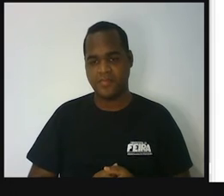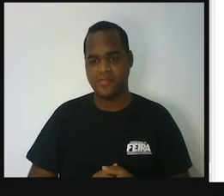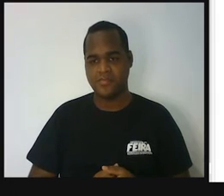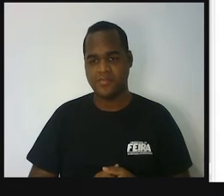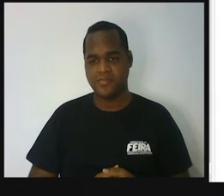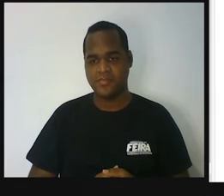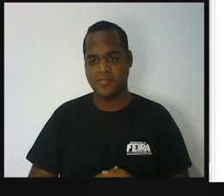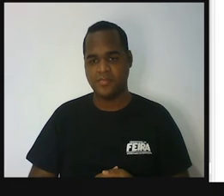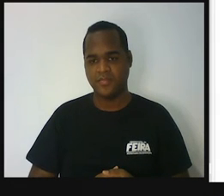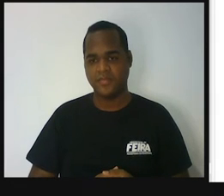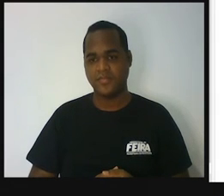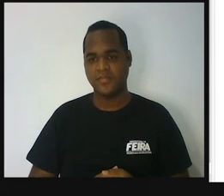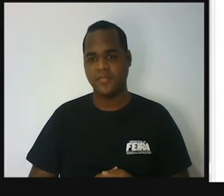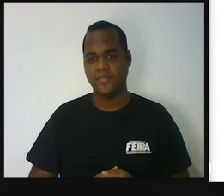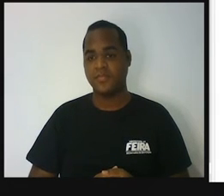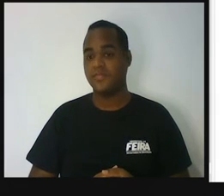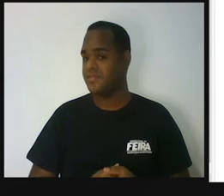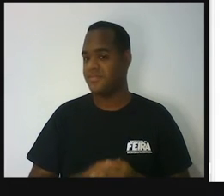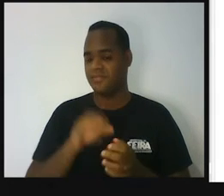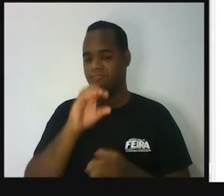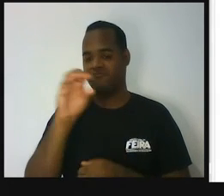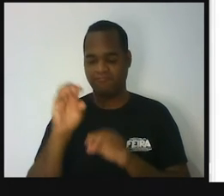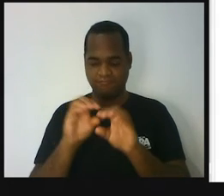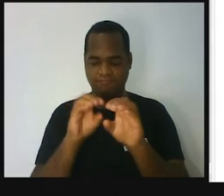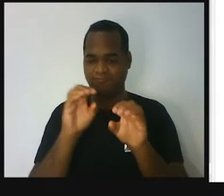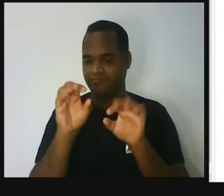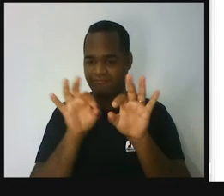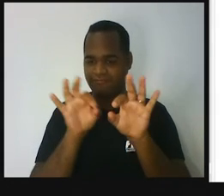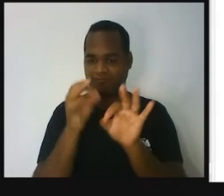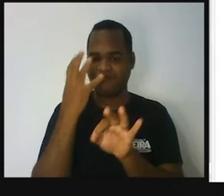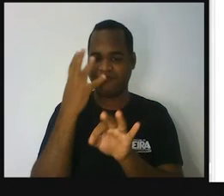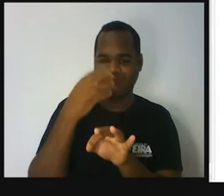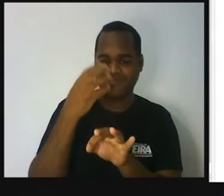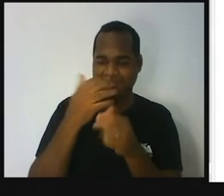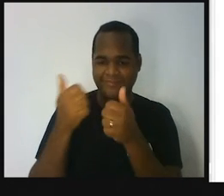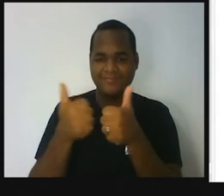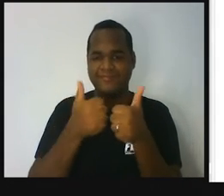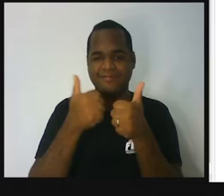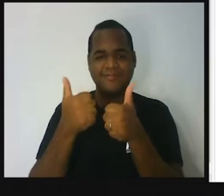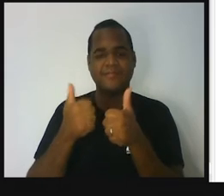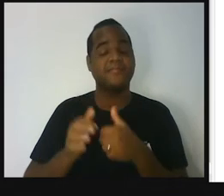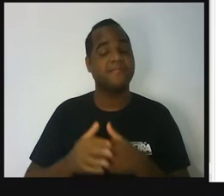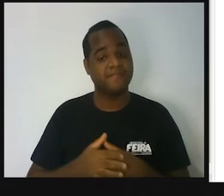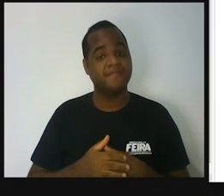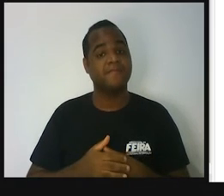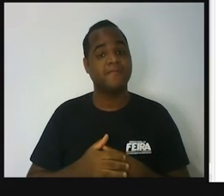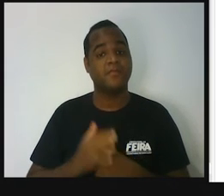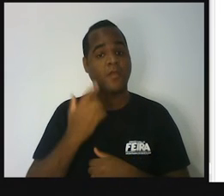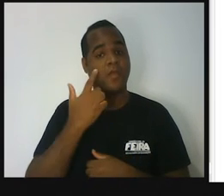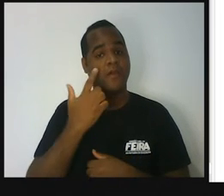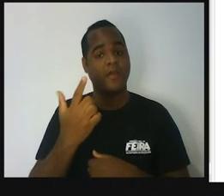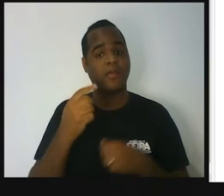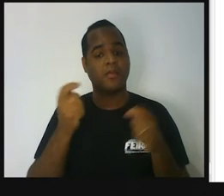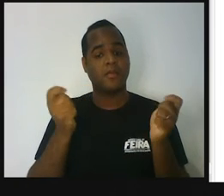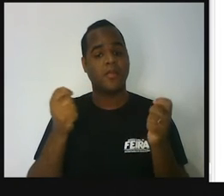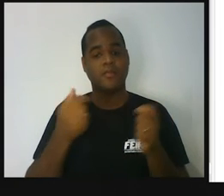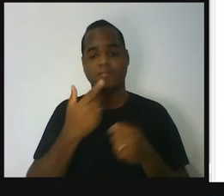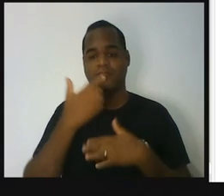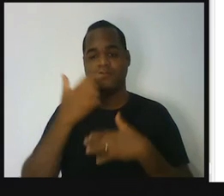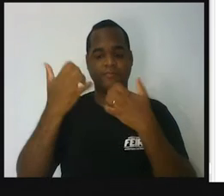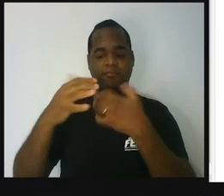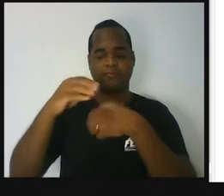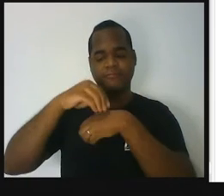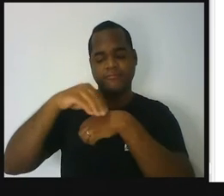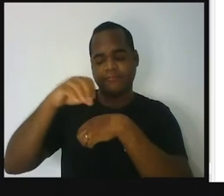Vamos arrastar aqui para ficar bonitinho, organizadinho. Olha só. Então, eu posso dizer que a